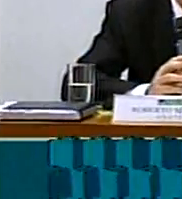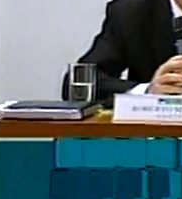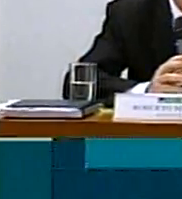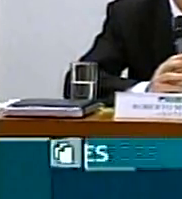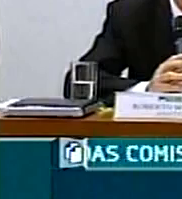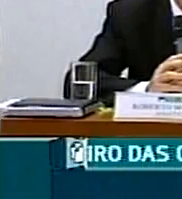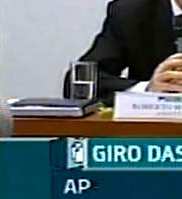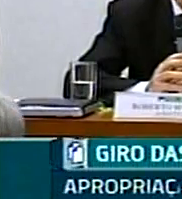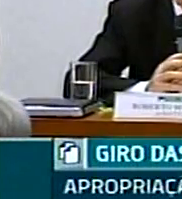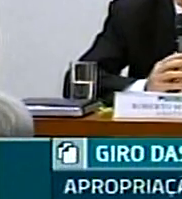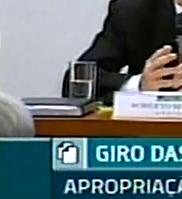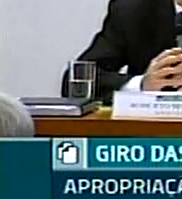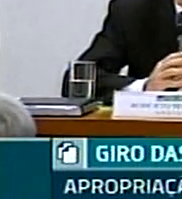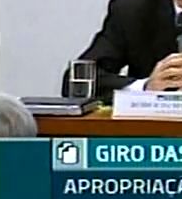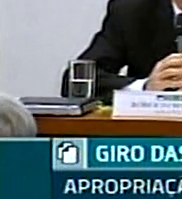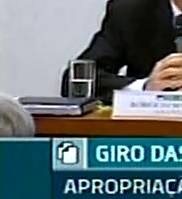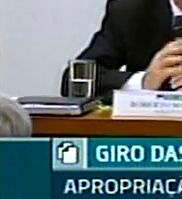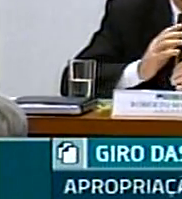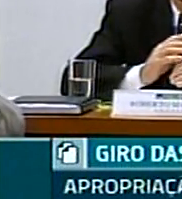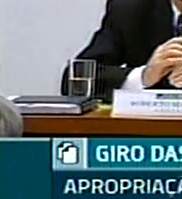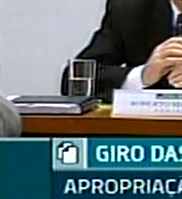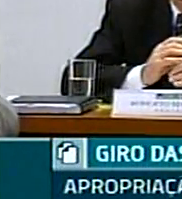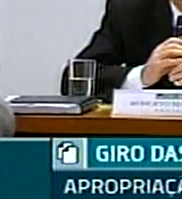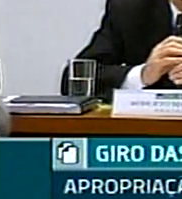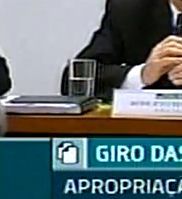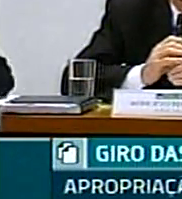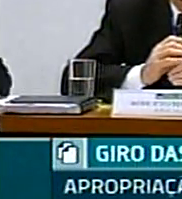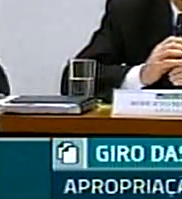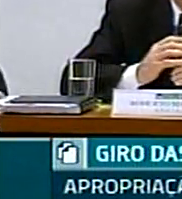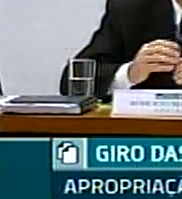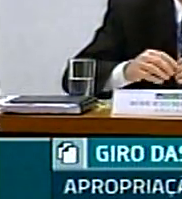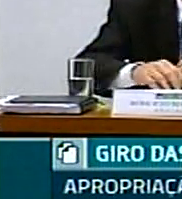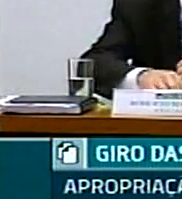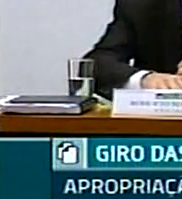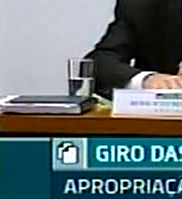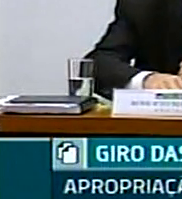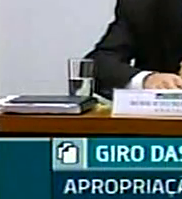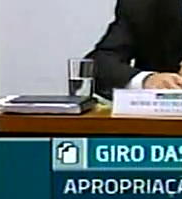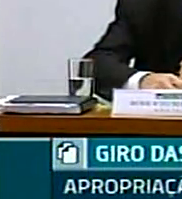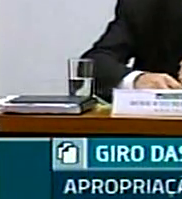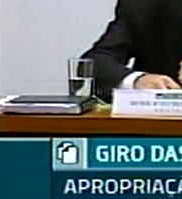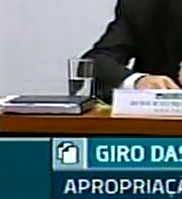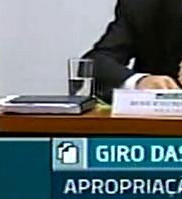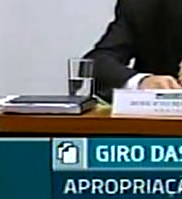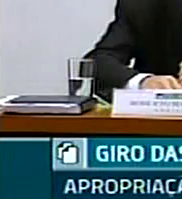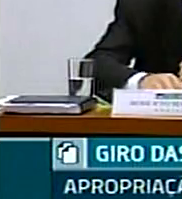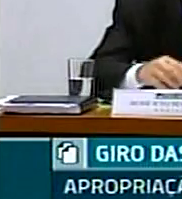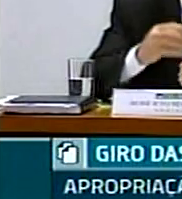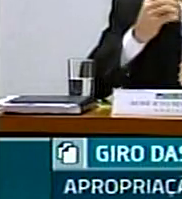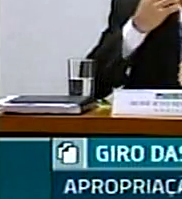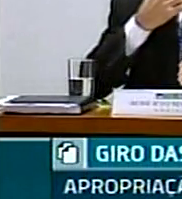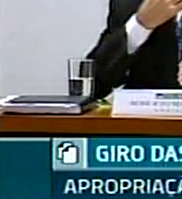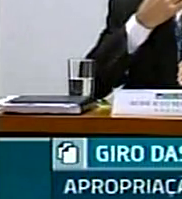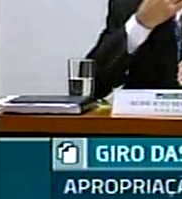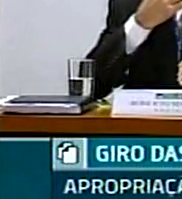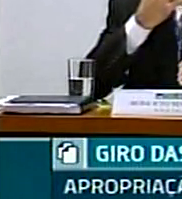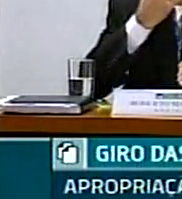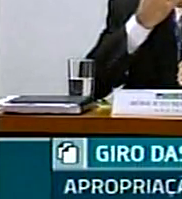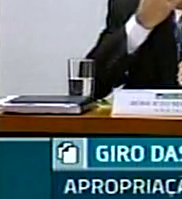inviabilizado, uma situação que merece realmente que essa casa, que as nossas autoridades